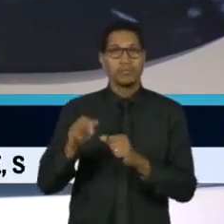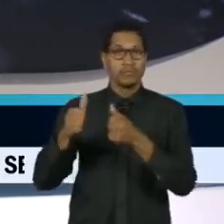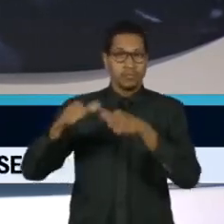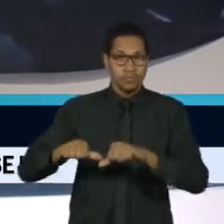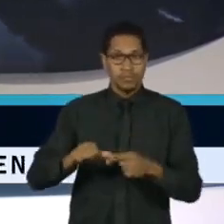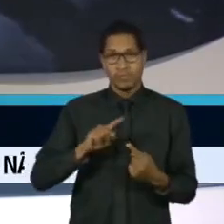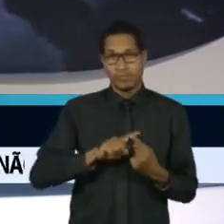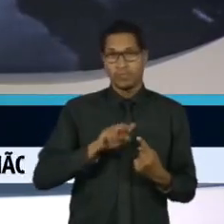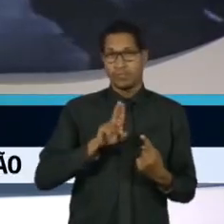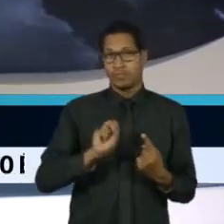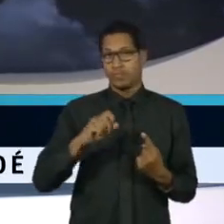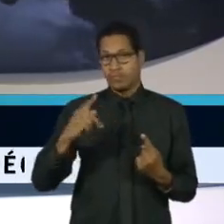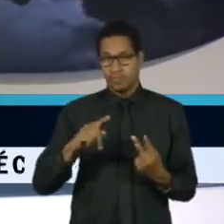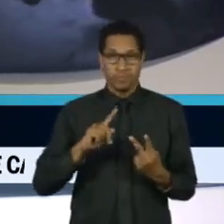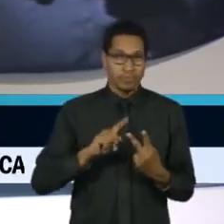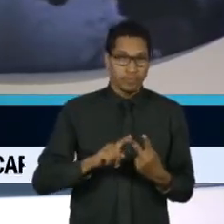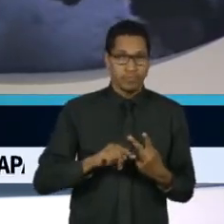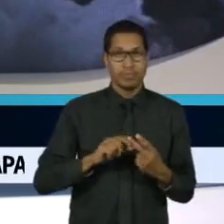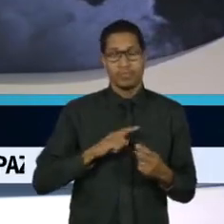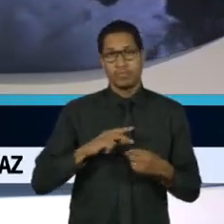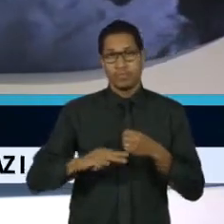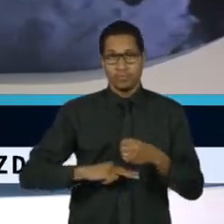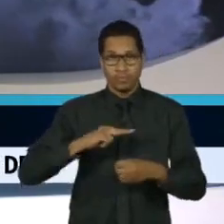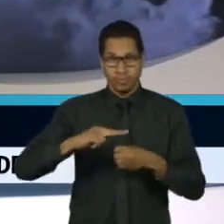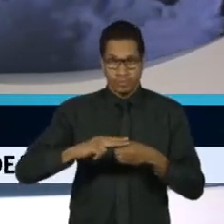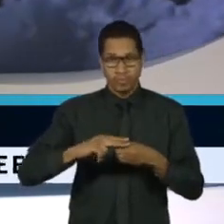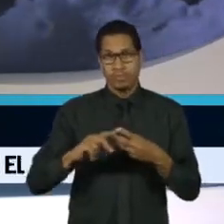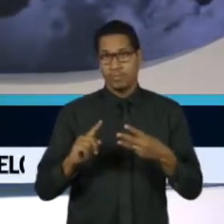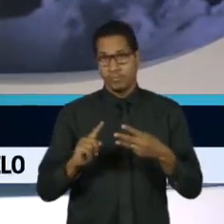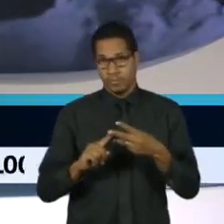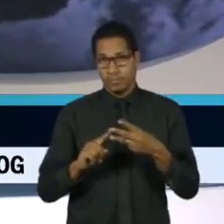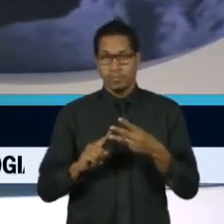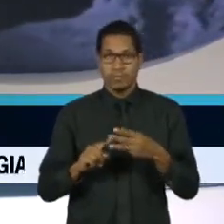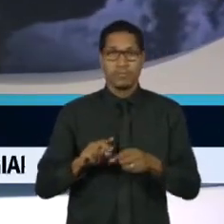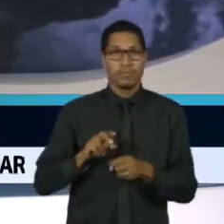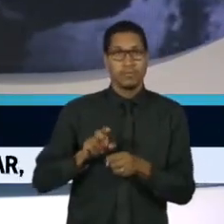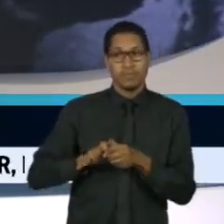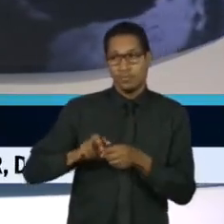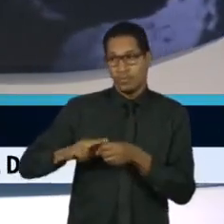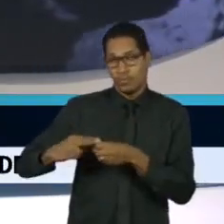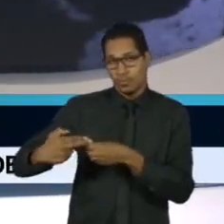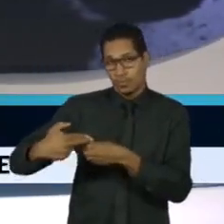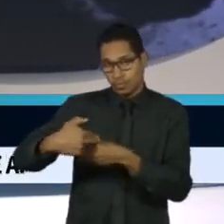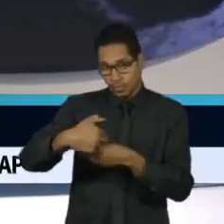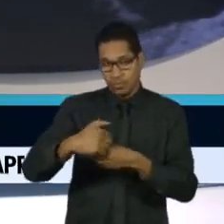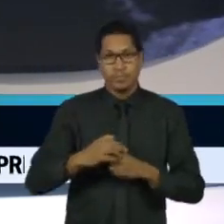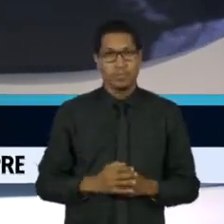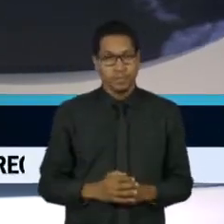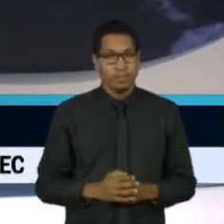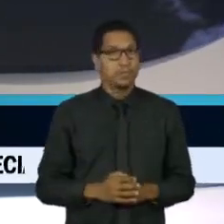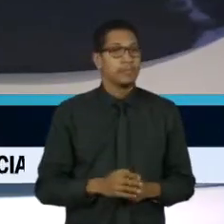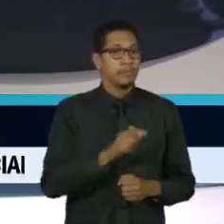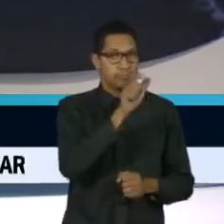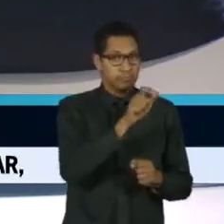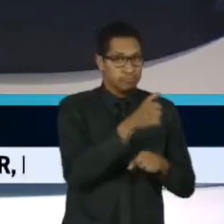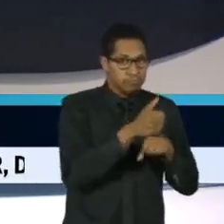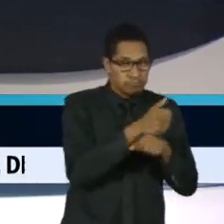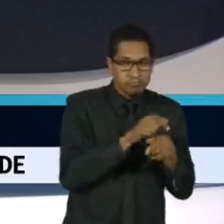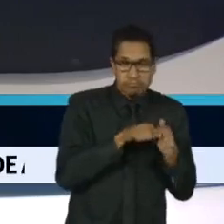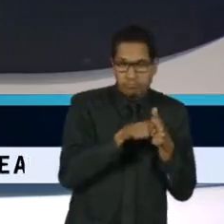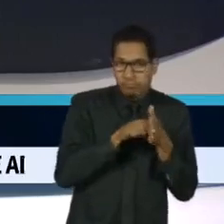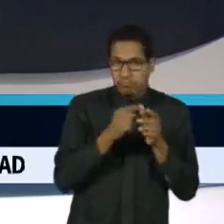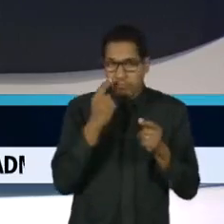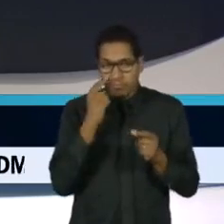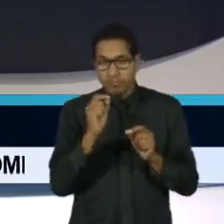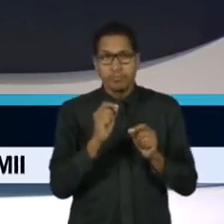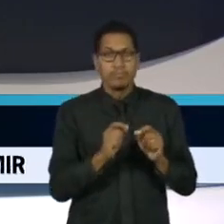USP, UNESP e Unicamp. Isso se o projeto for aprovado da forma como saiu da Câmara. Especialistas alertam que a redução dos